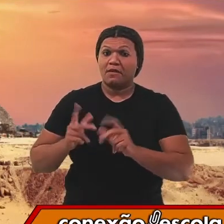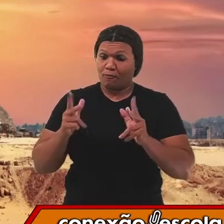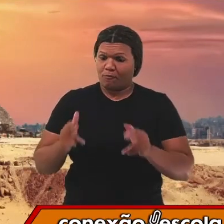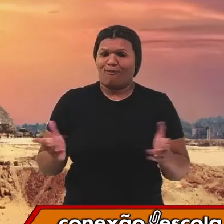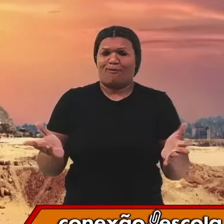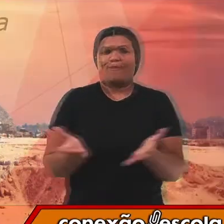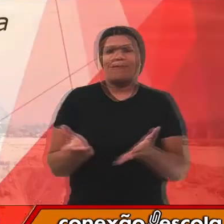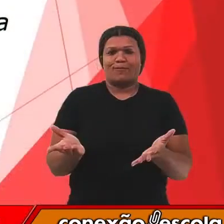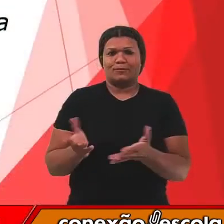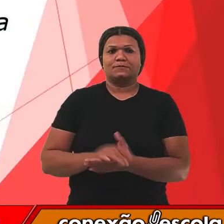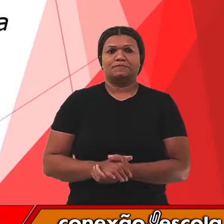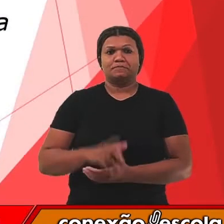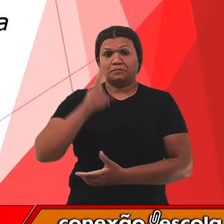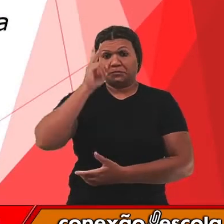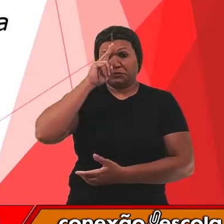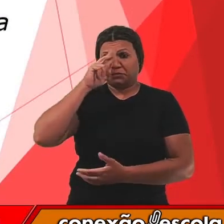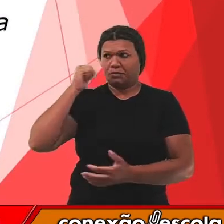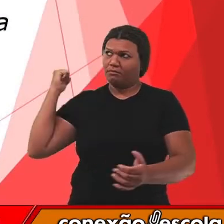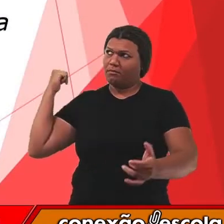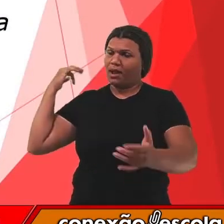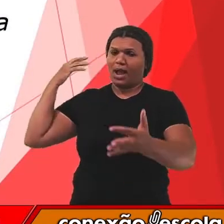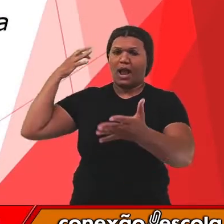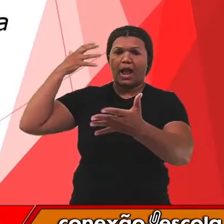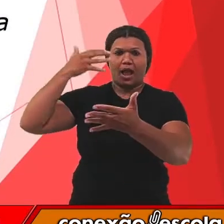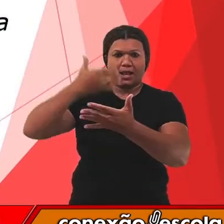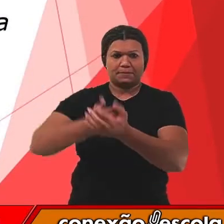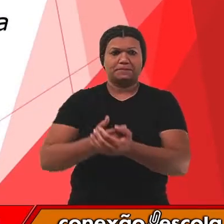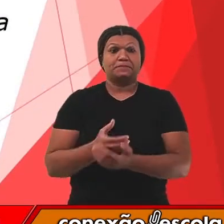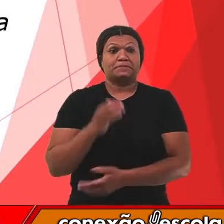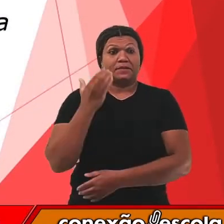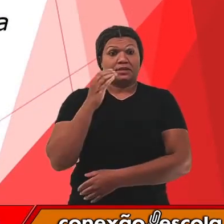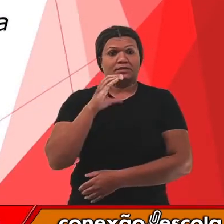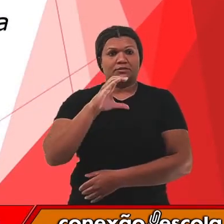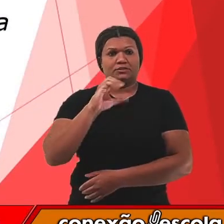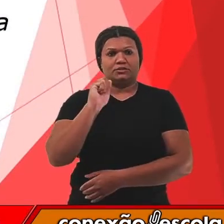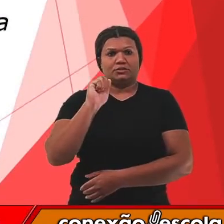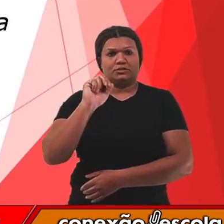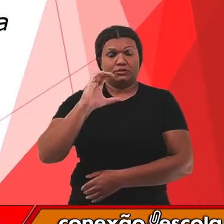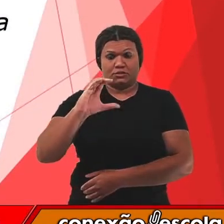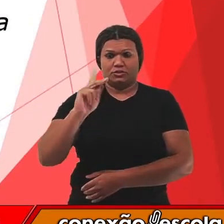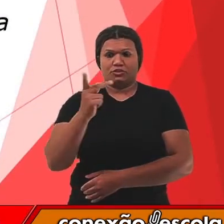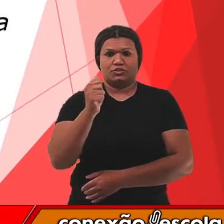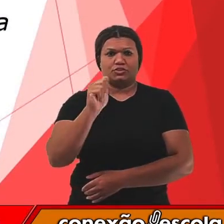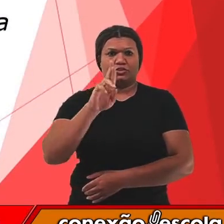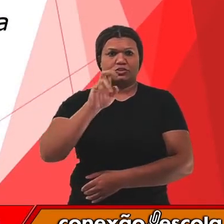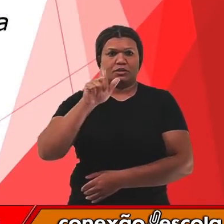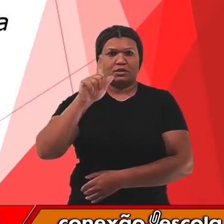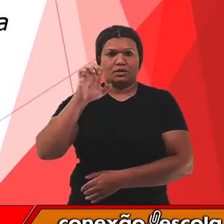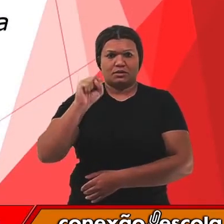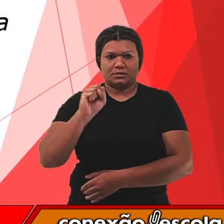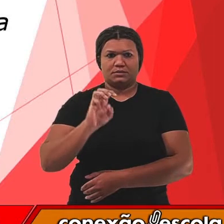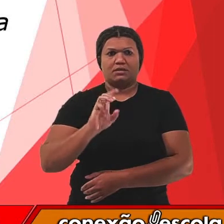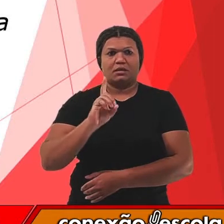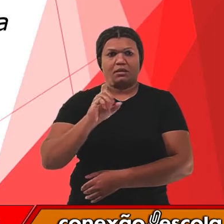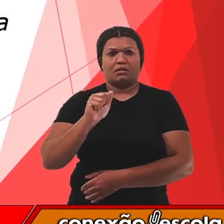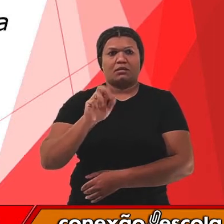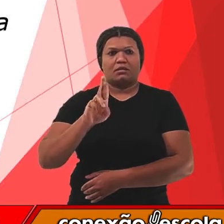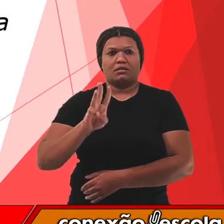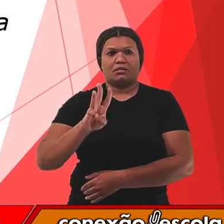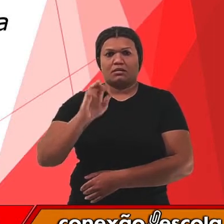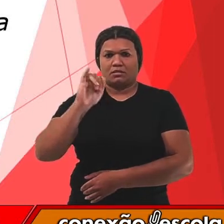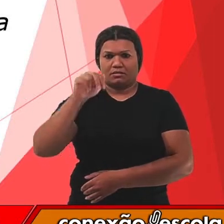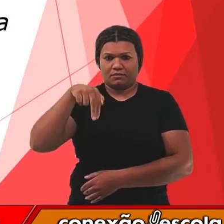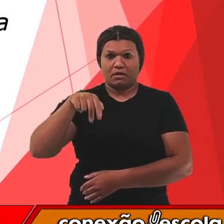Historicamente falando, o cientista inglês Charles Darwin foi o fundador da moderna teoria da evolução.